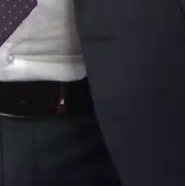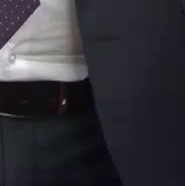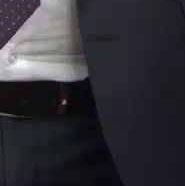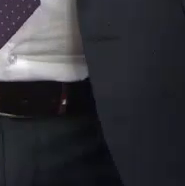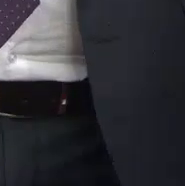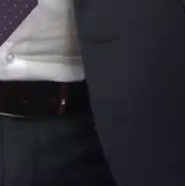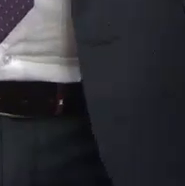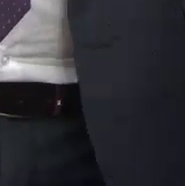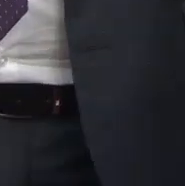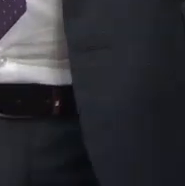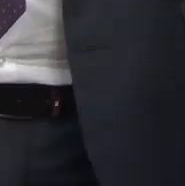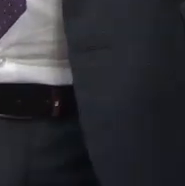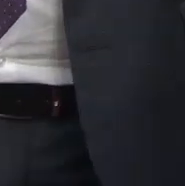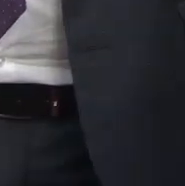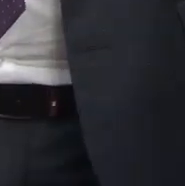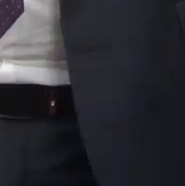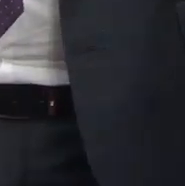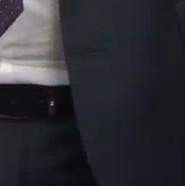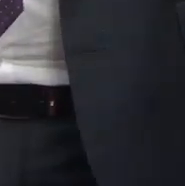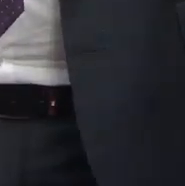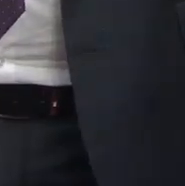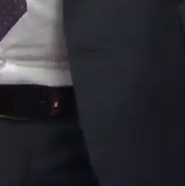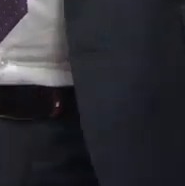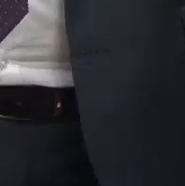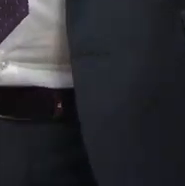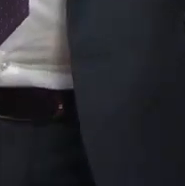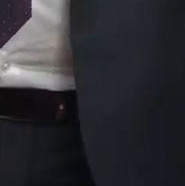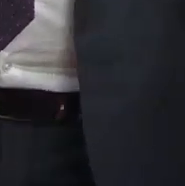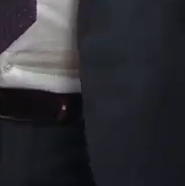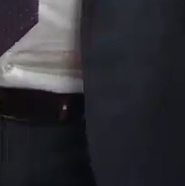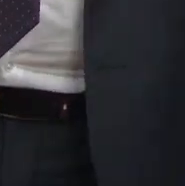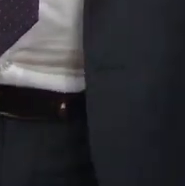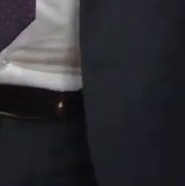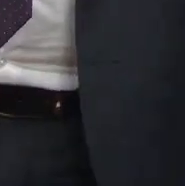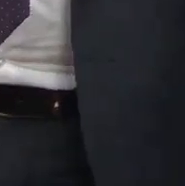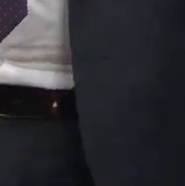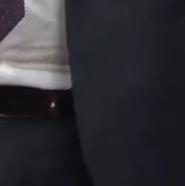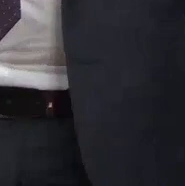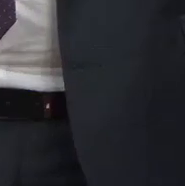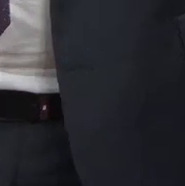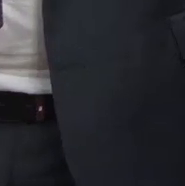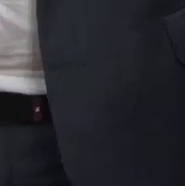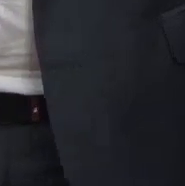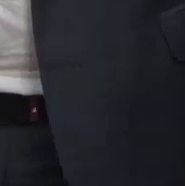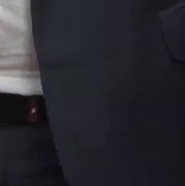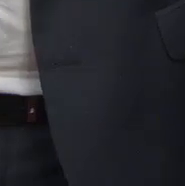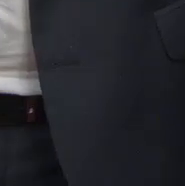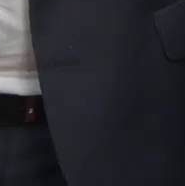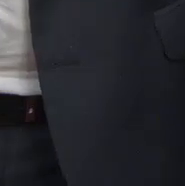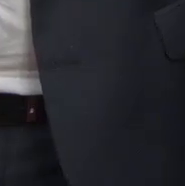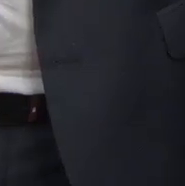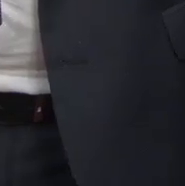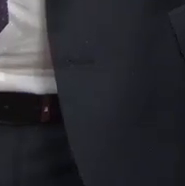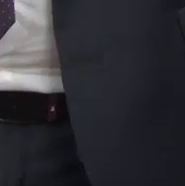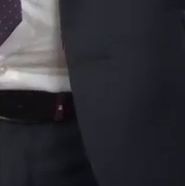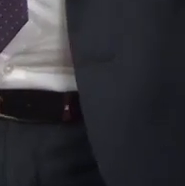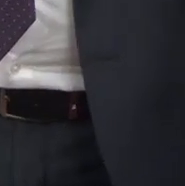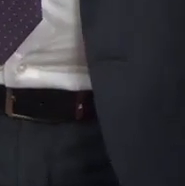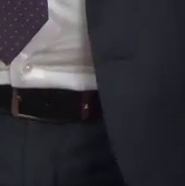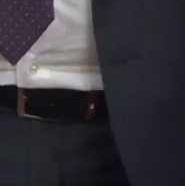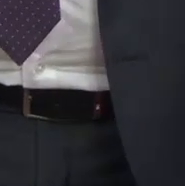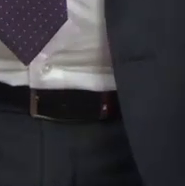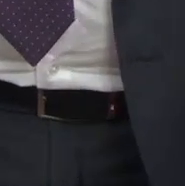informa que estão presentes os deputados Antônio Carlos Arantes, Betão, presidente da Comissão de Trabalho,